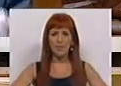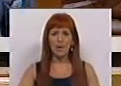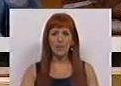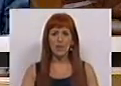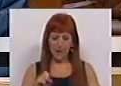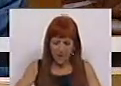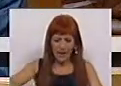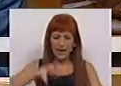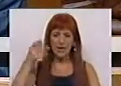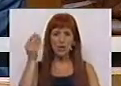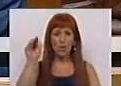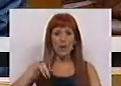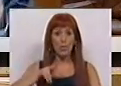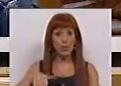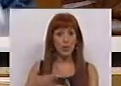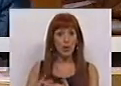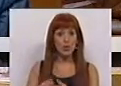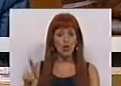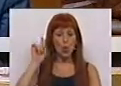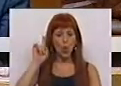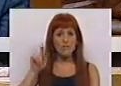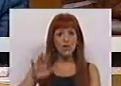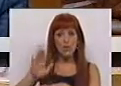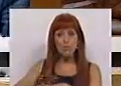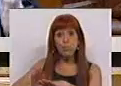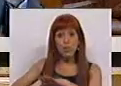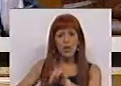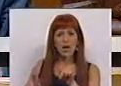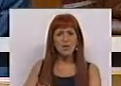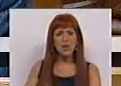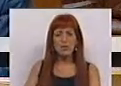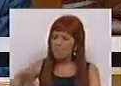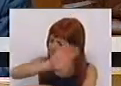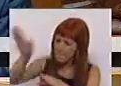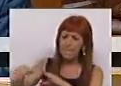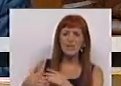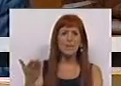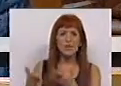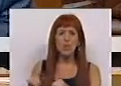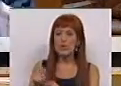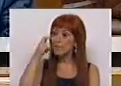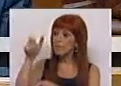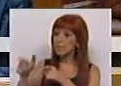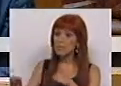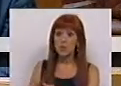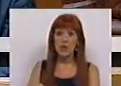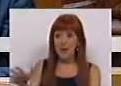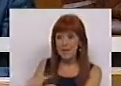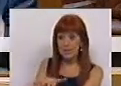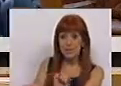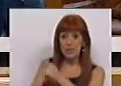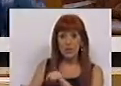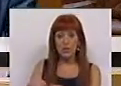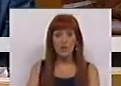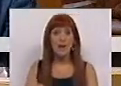para enriquecer o Banco de Portugal com os méritos resultantes de uma participação equilibrada de género na sua administração.